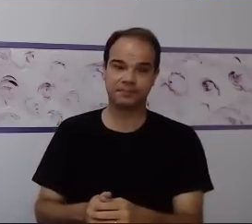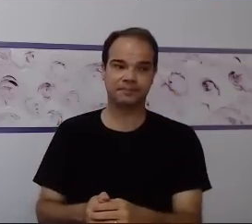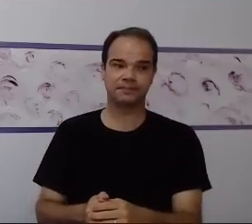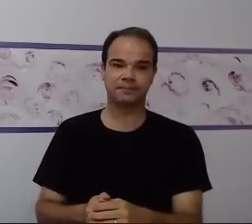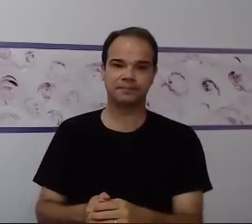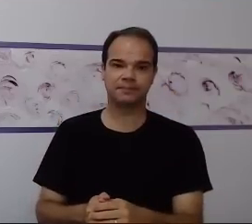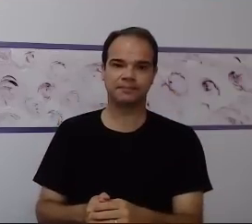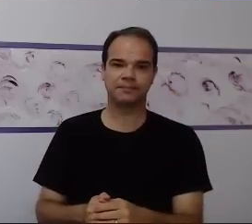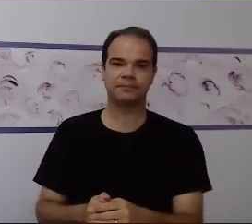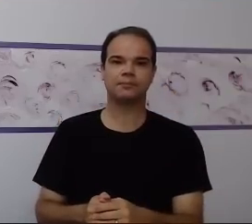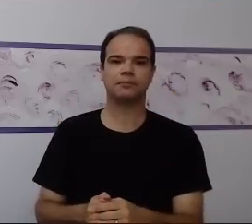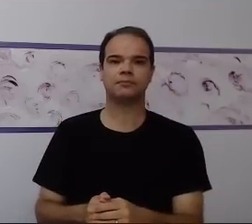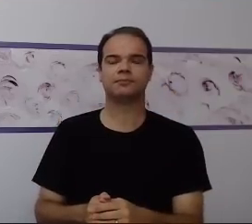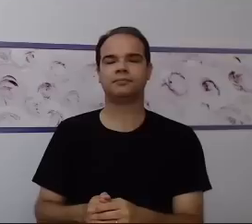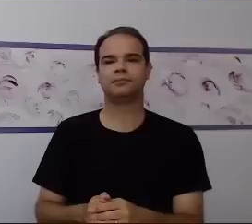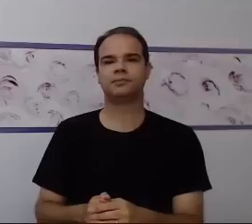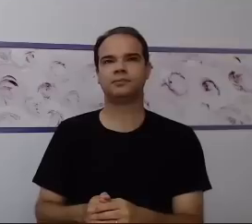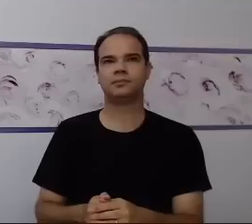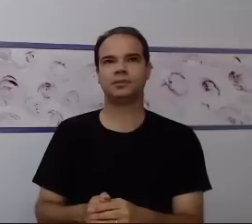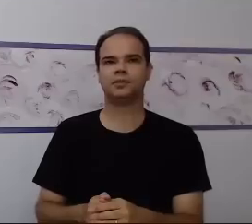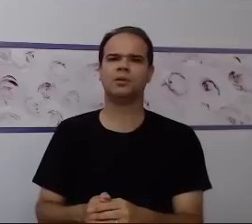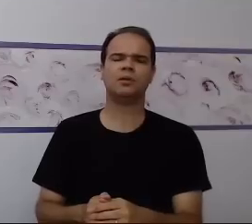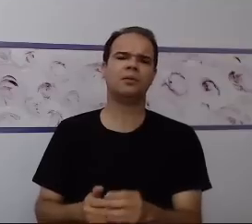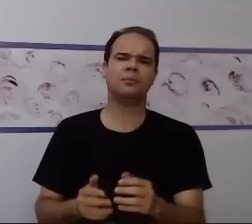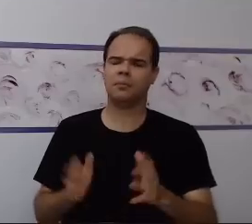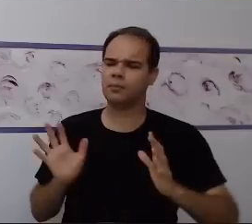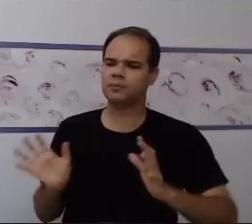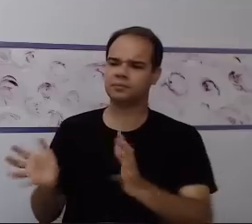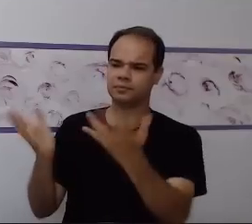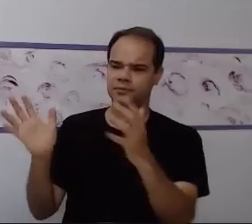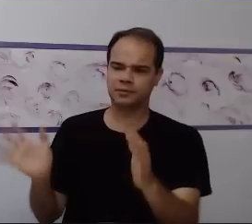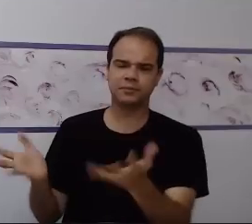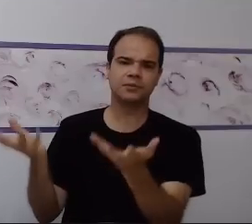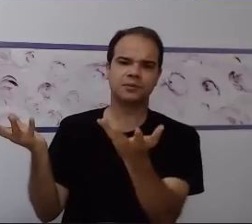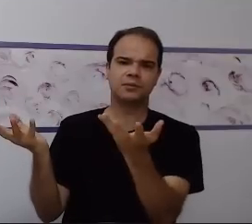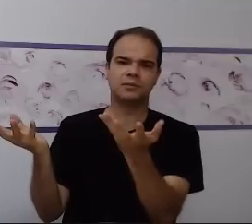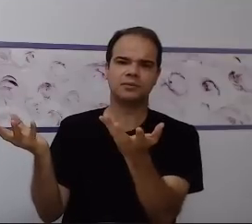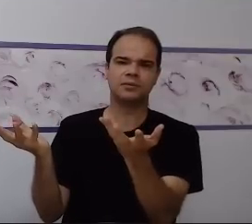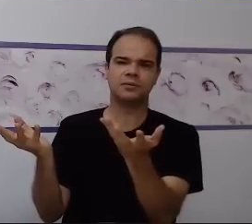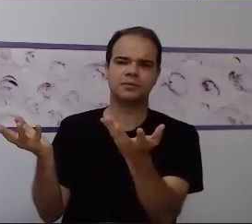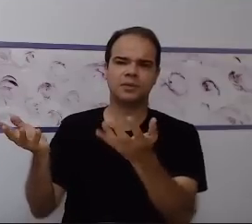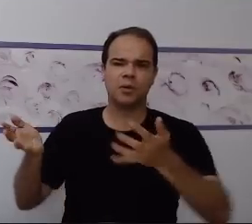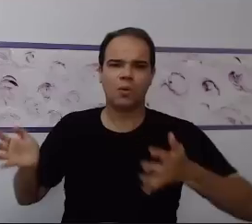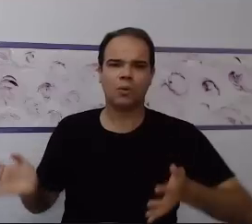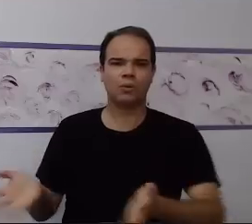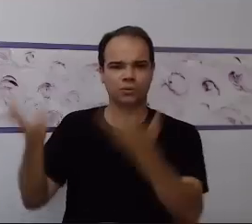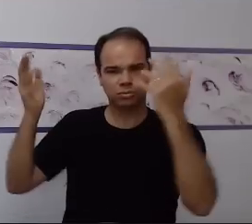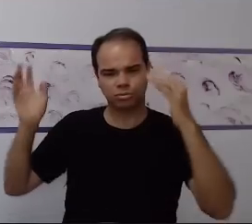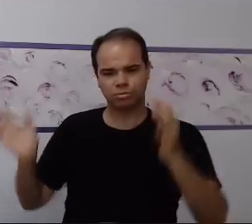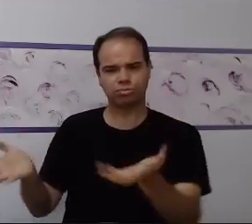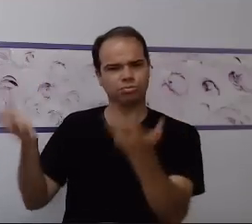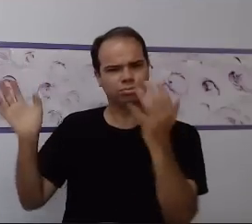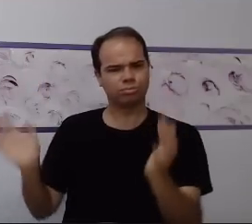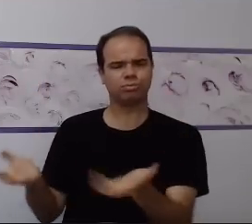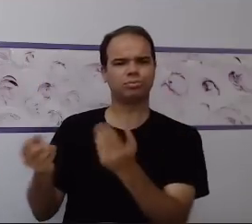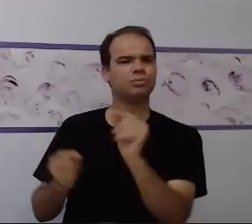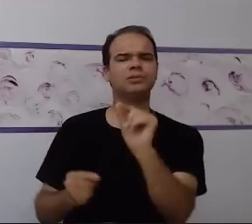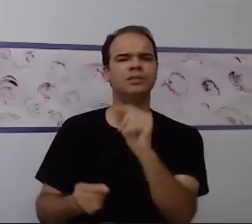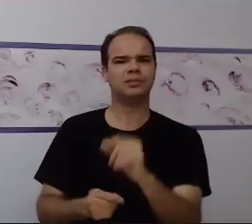Uma situação de motivação que eu gosto sempre de enfatizar é que